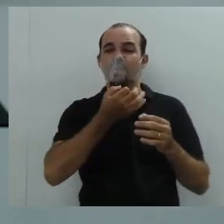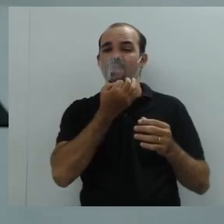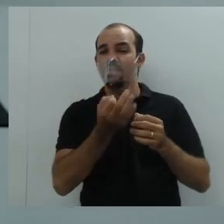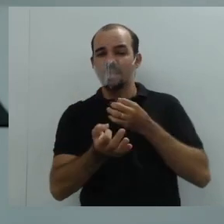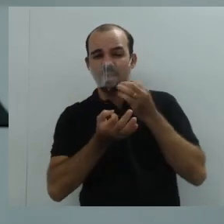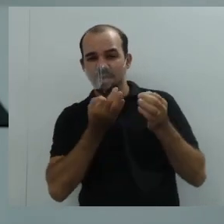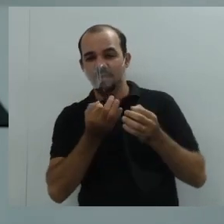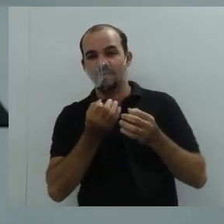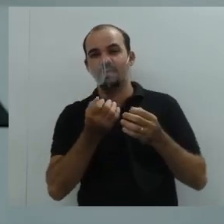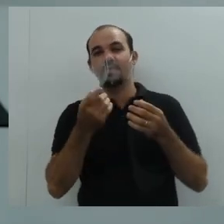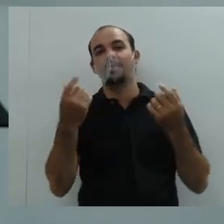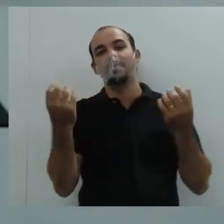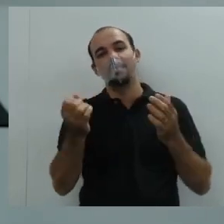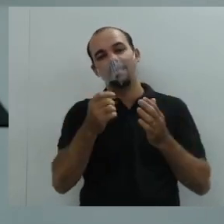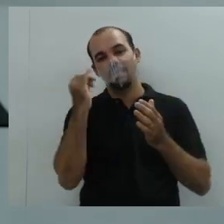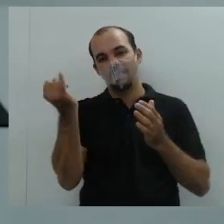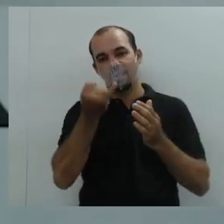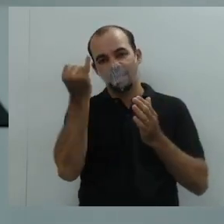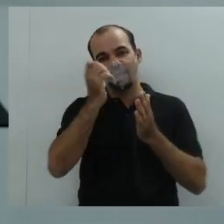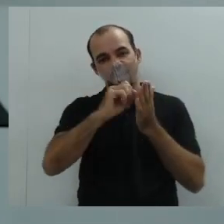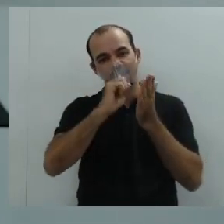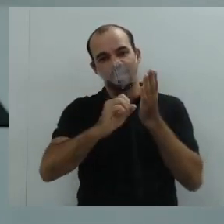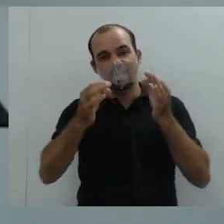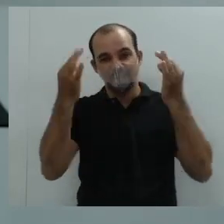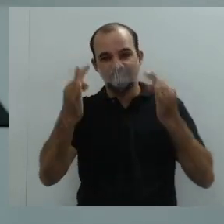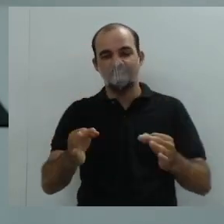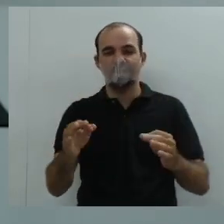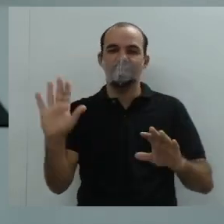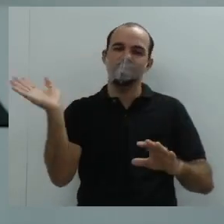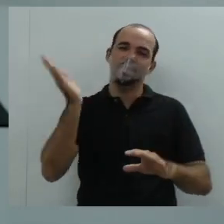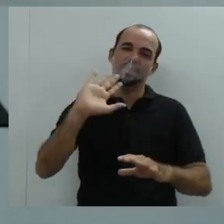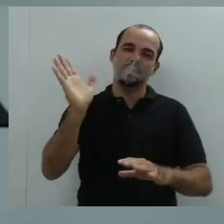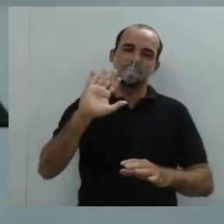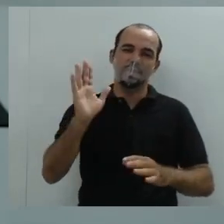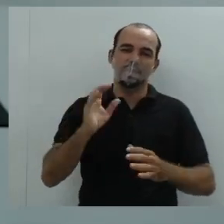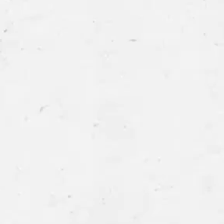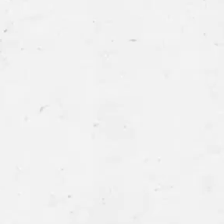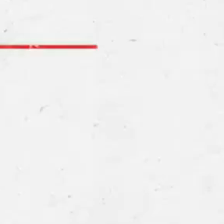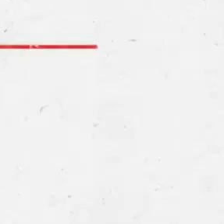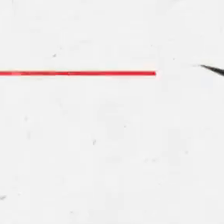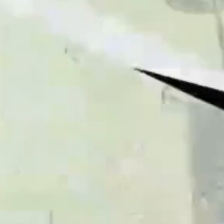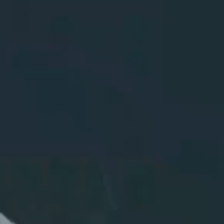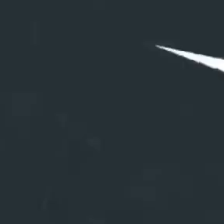escreva, escreva bem. Fiquem com Deus e até a próxima! Tchau,